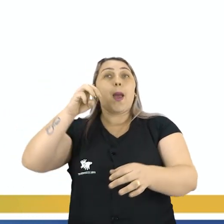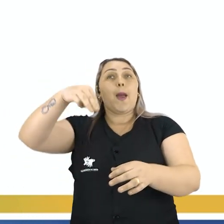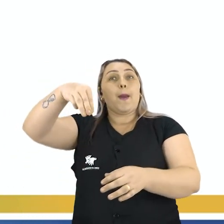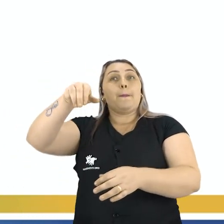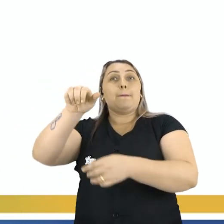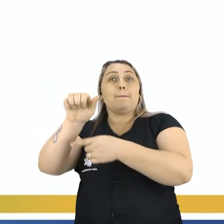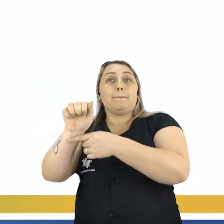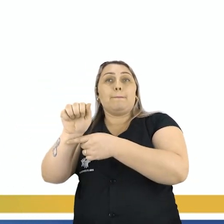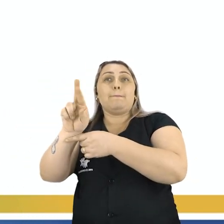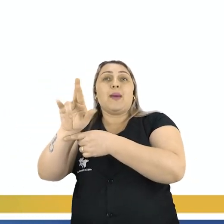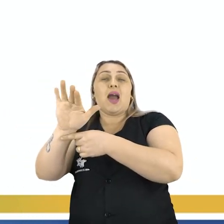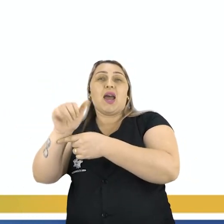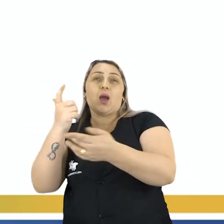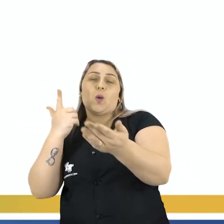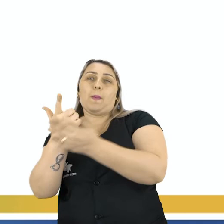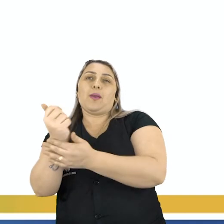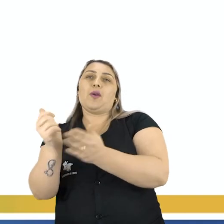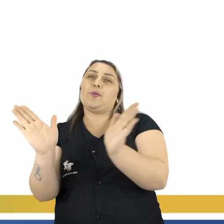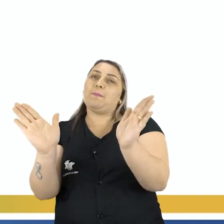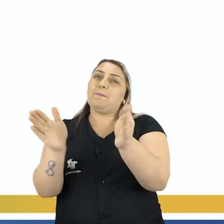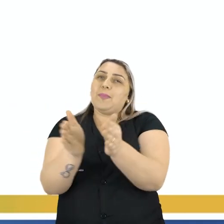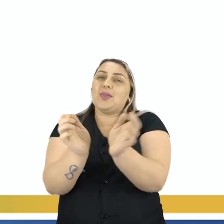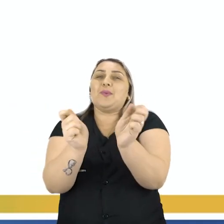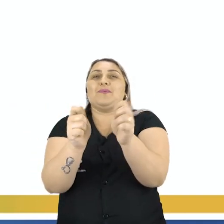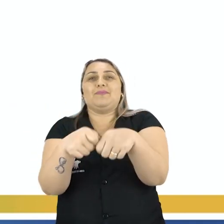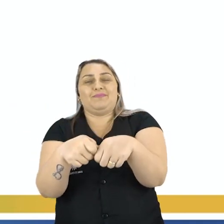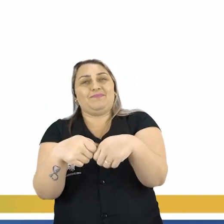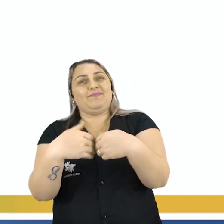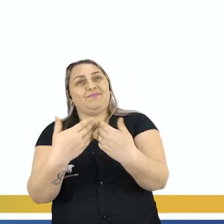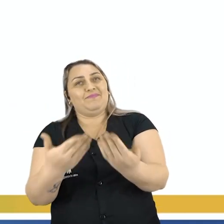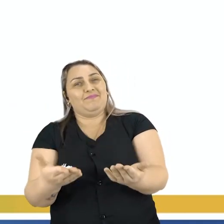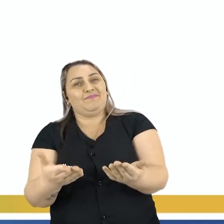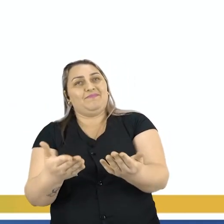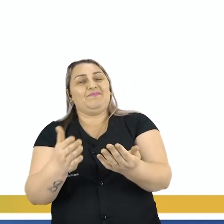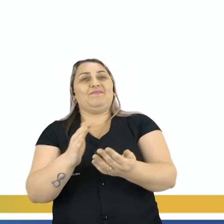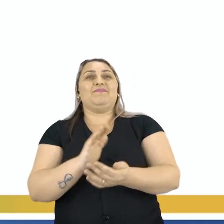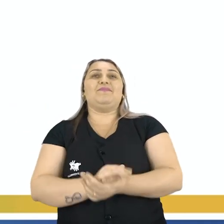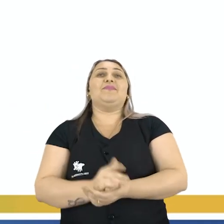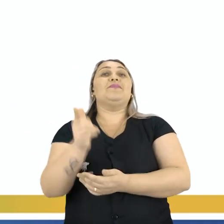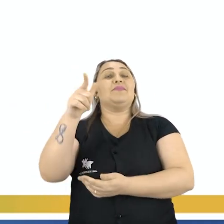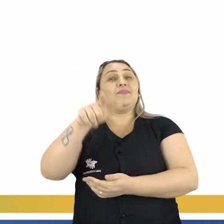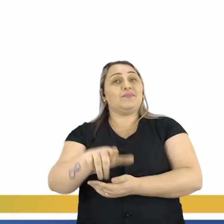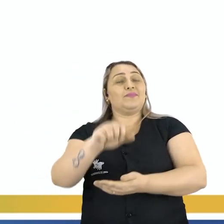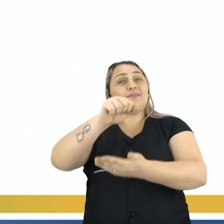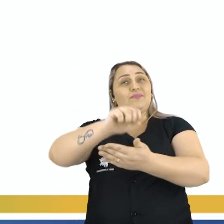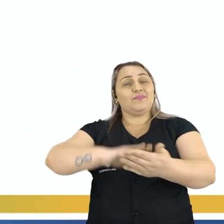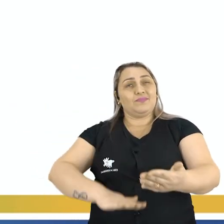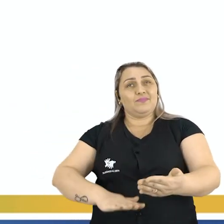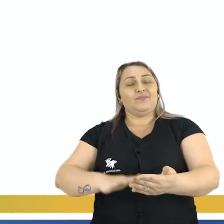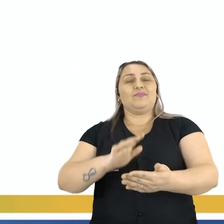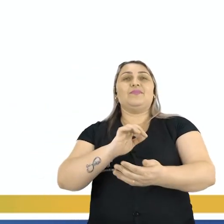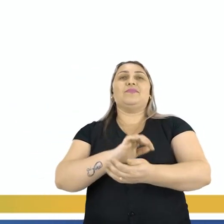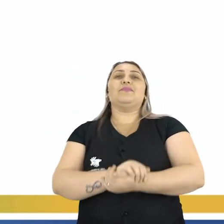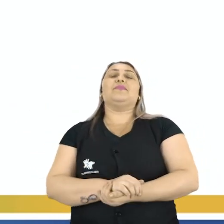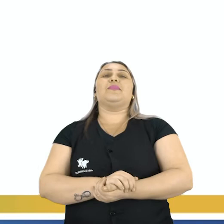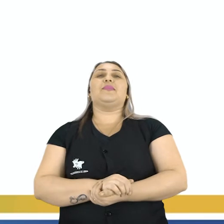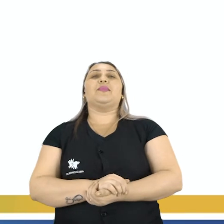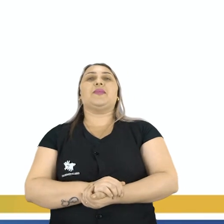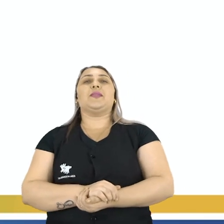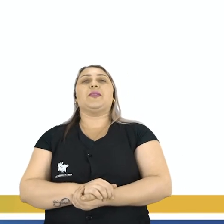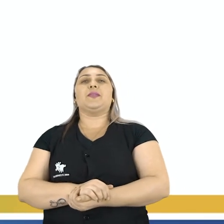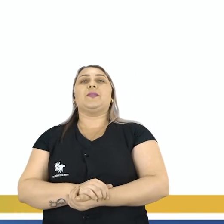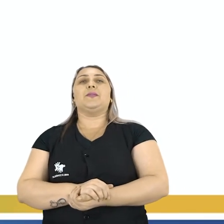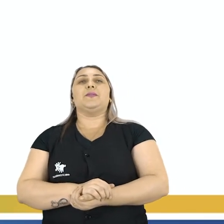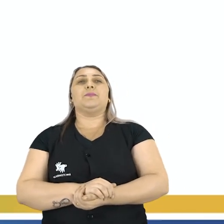Maria Que comprou De menor capacidade Vamos para mais Uma questão Da mesma situação Um problema